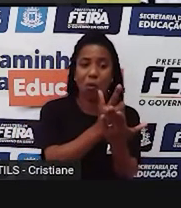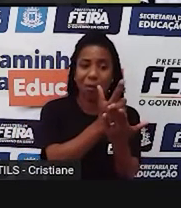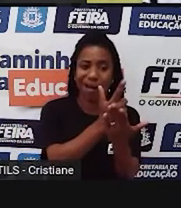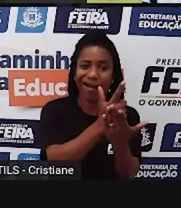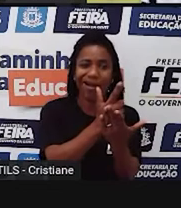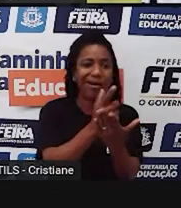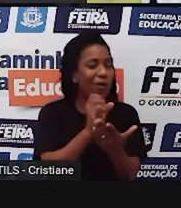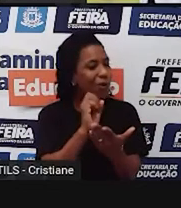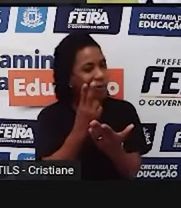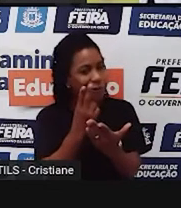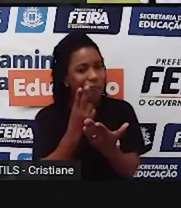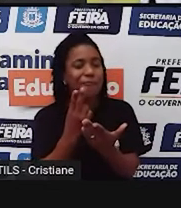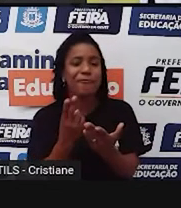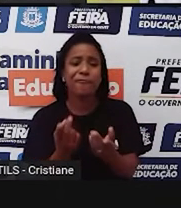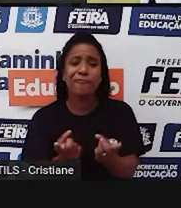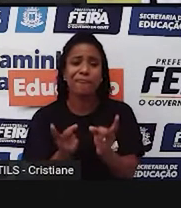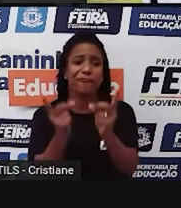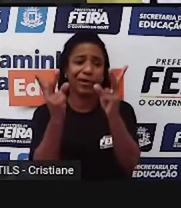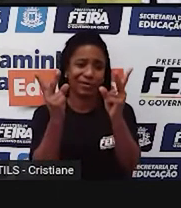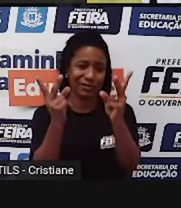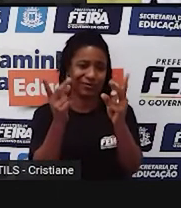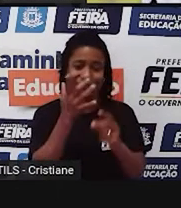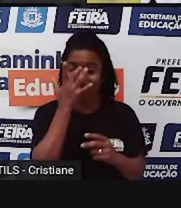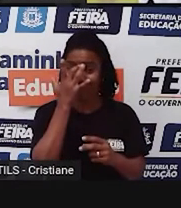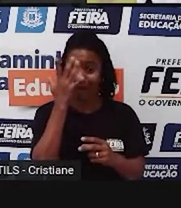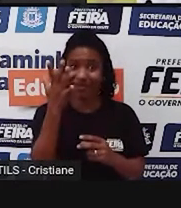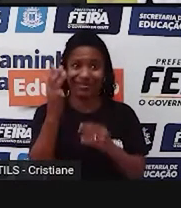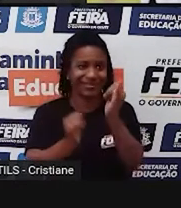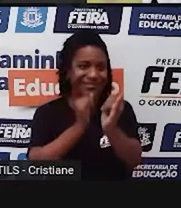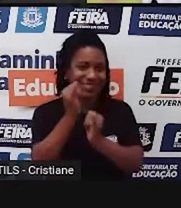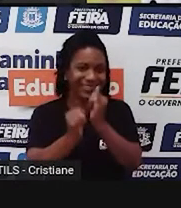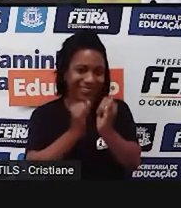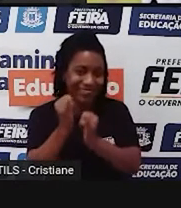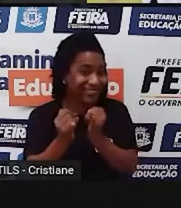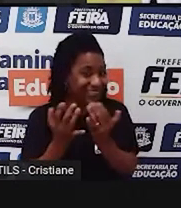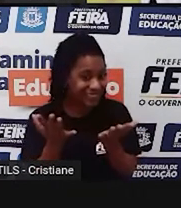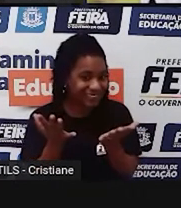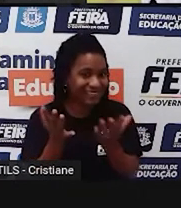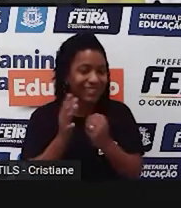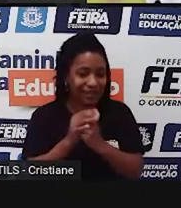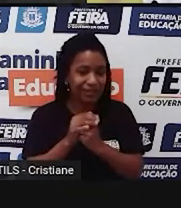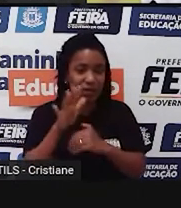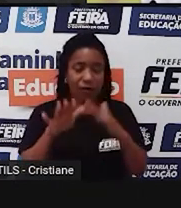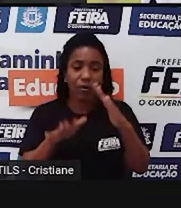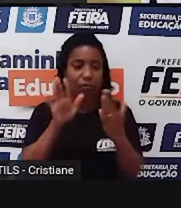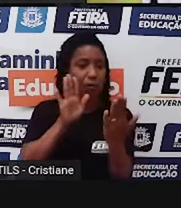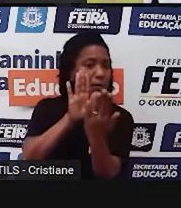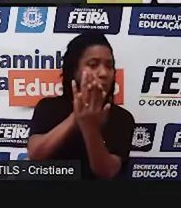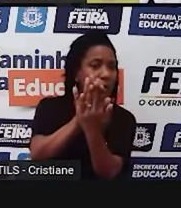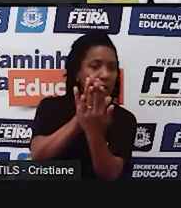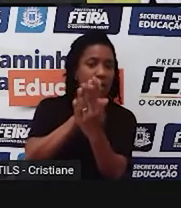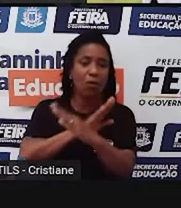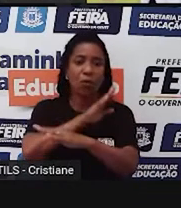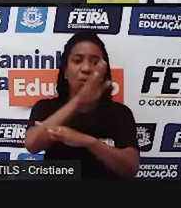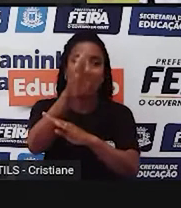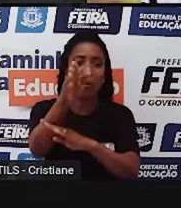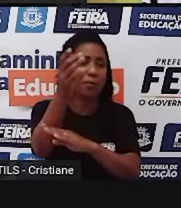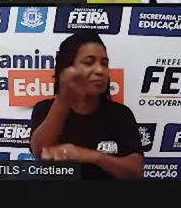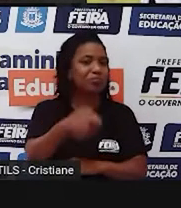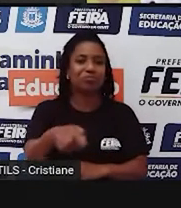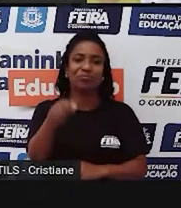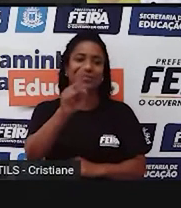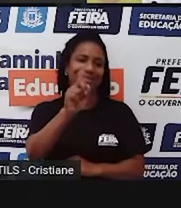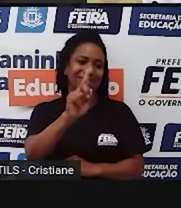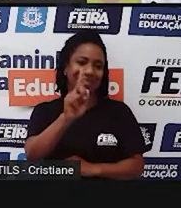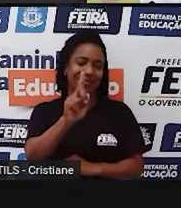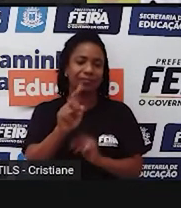os espaços da internet, às vezes você não tem nenhum contato com o vendedor e nem com o comprador, e aí sucessivamente